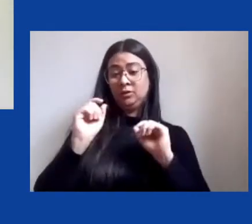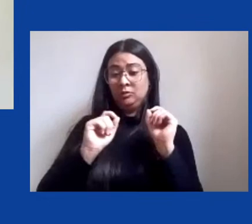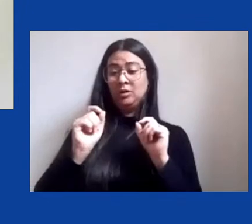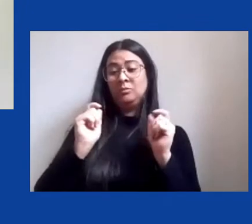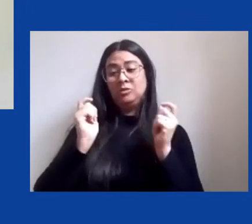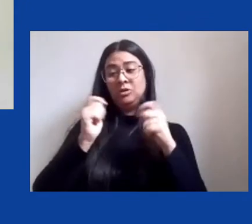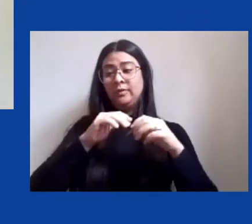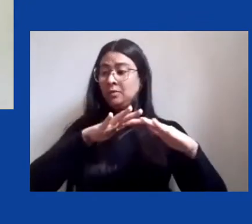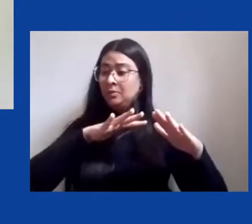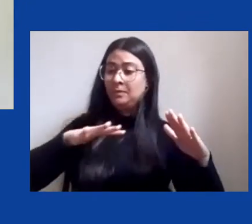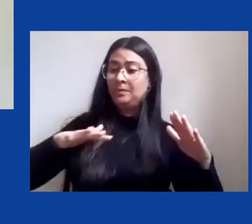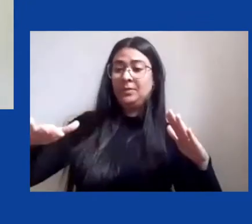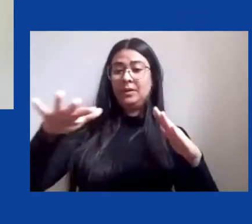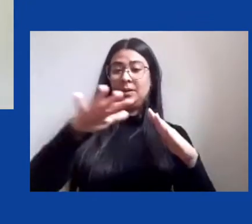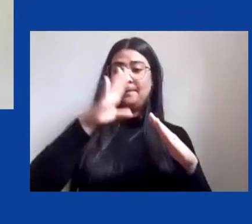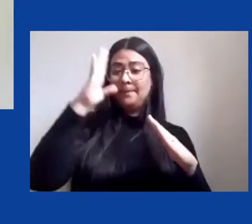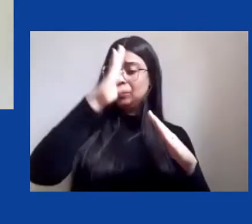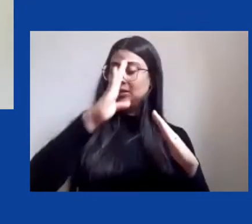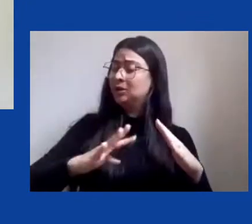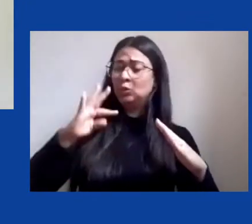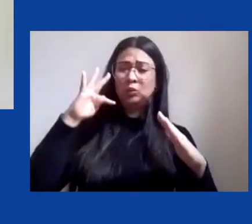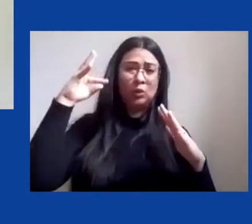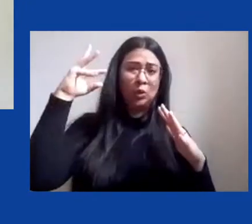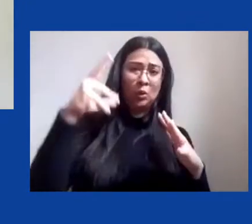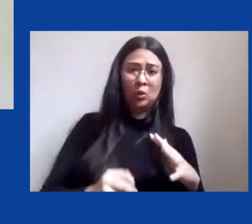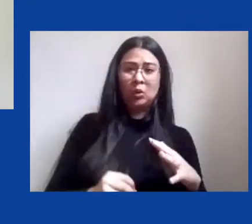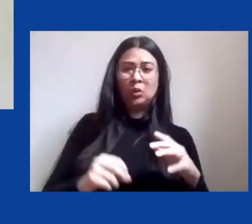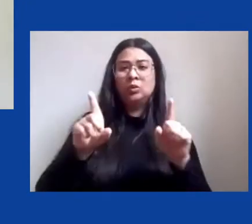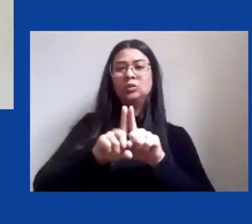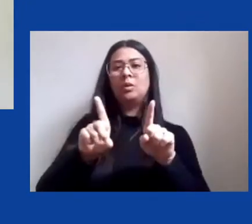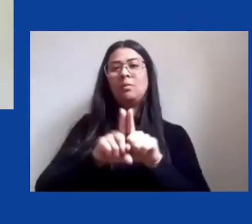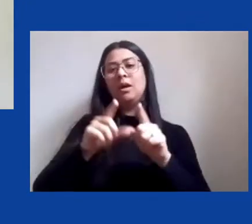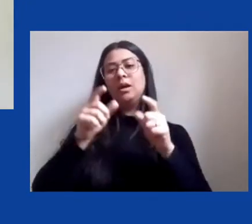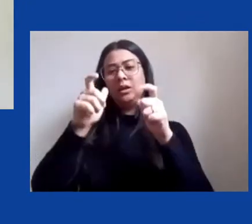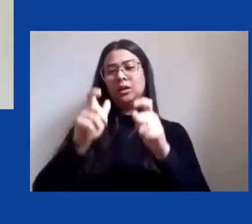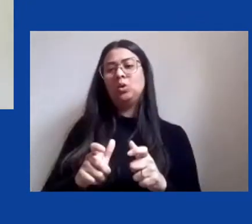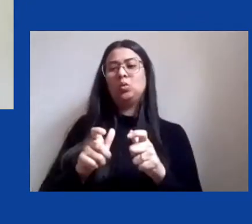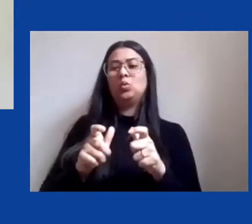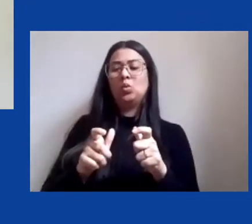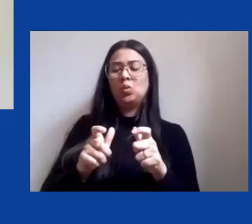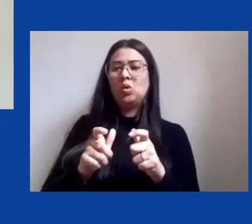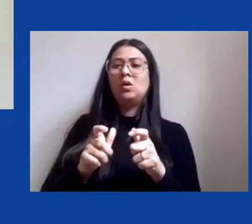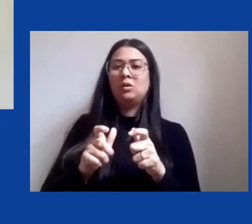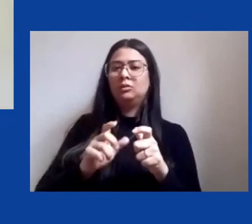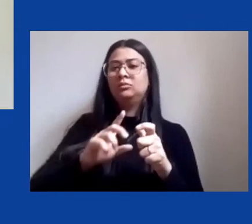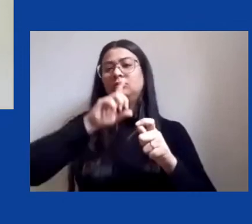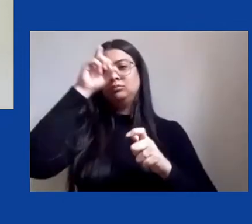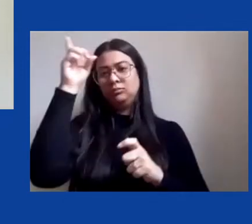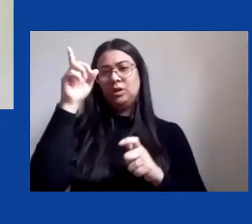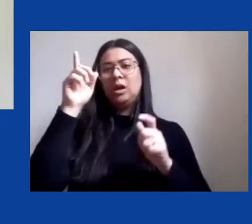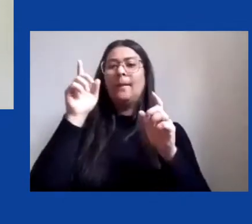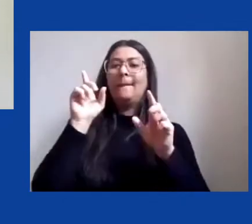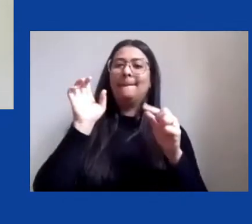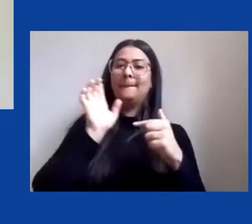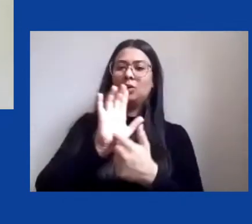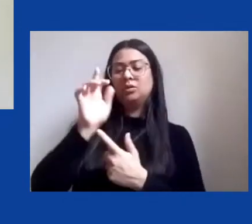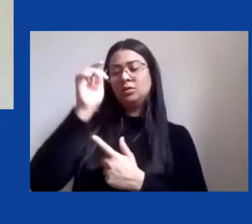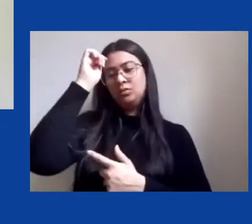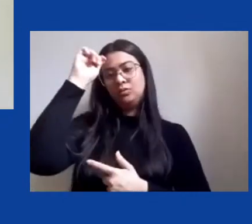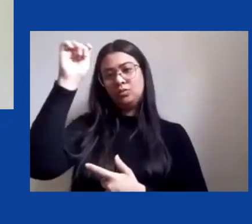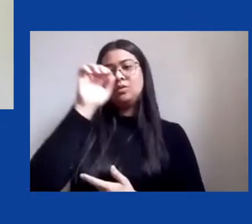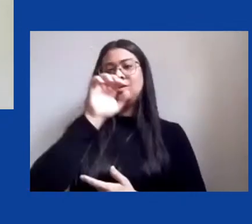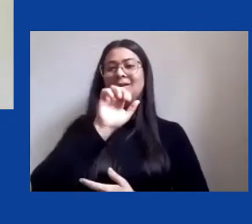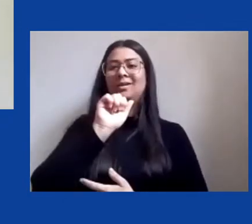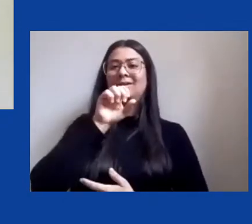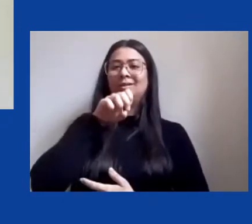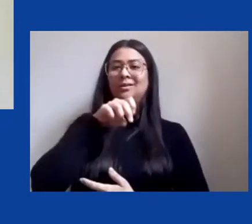estrutura e no funcionamento das instituições ambientais públicas, como mostram André Azuri e Clemens Lachefs e até